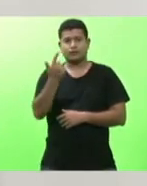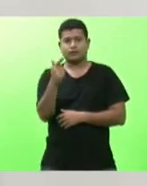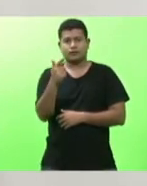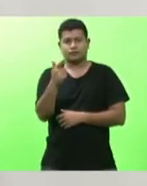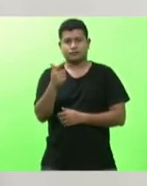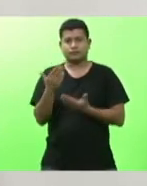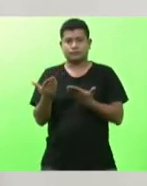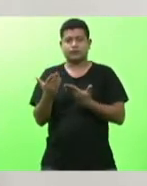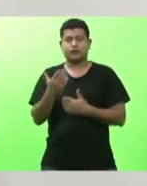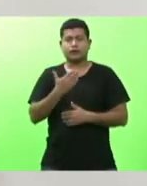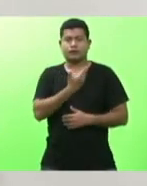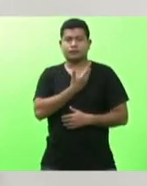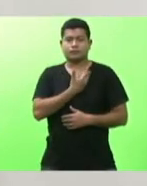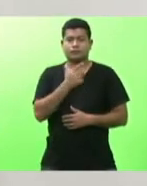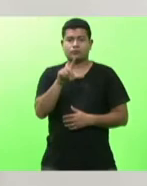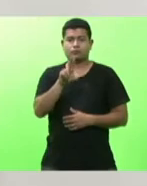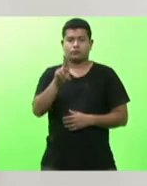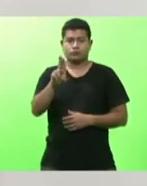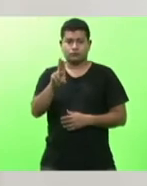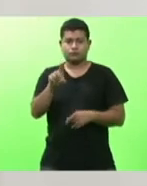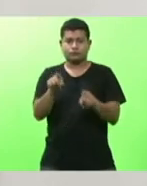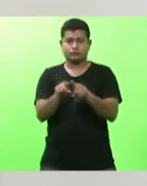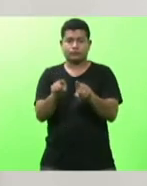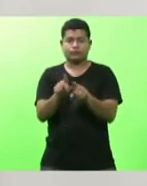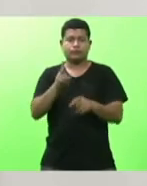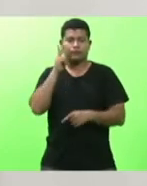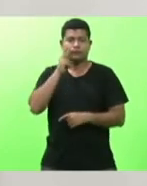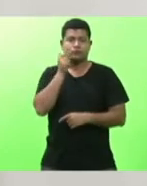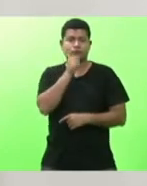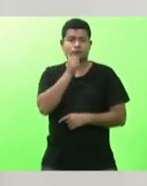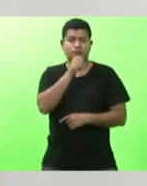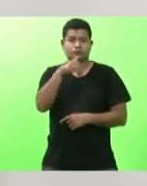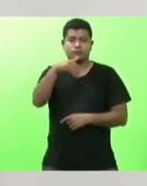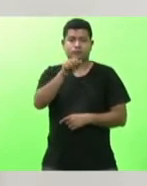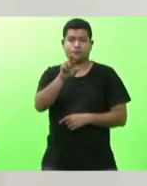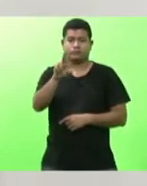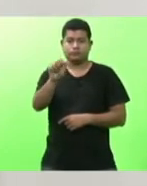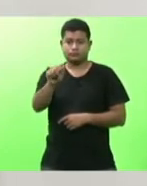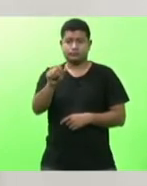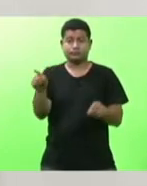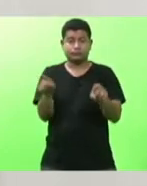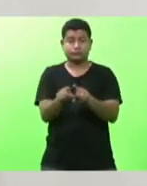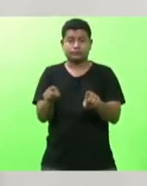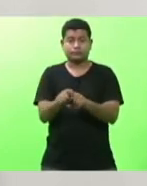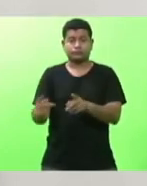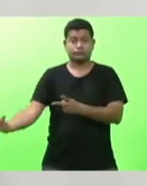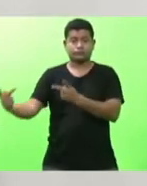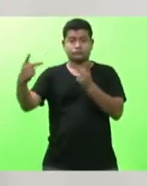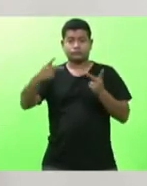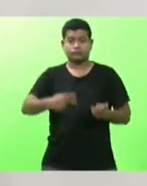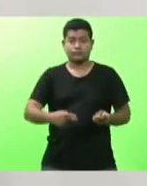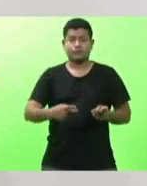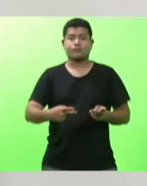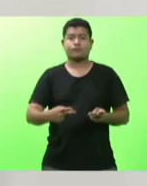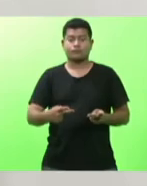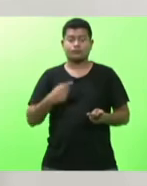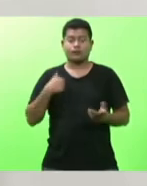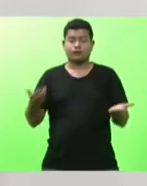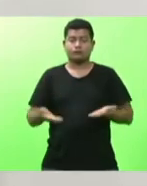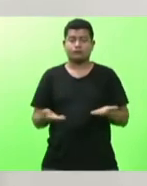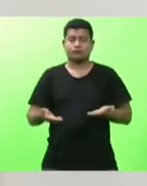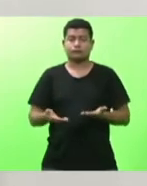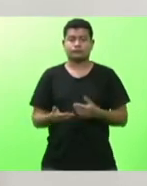amigo Lu e a vereadora Mara que também em visita essa casa legislativa nos prestigiam nesse momento